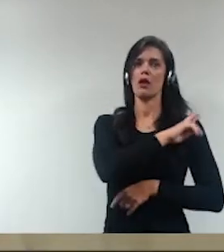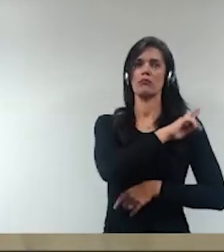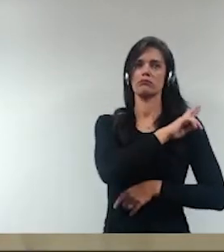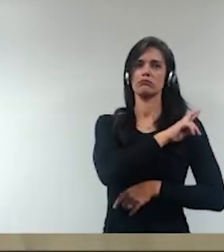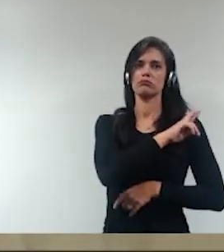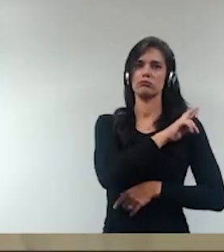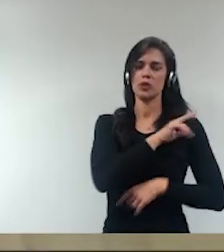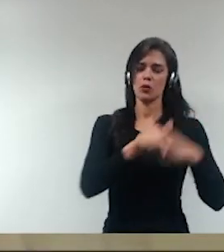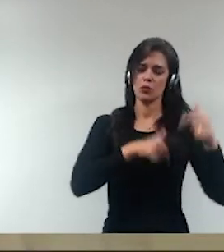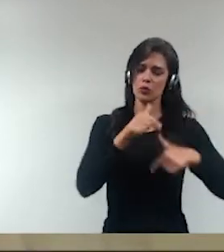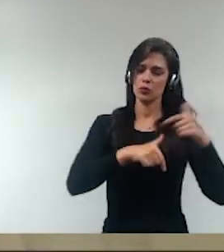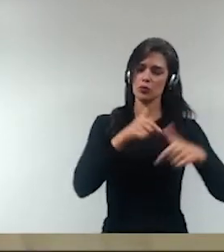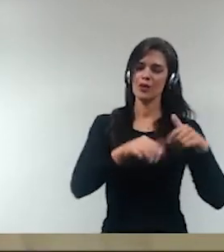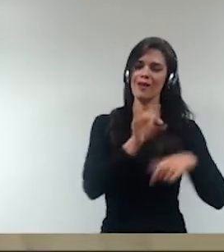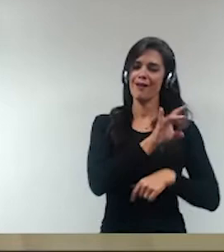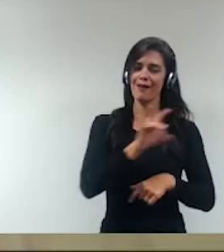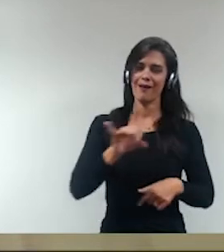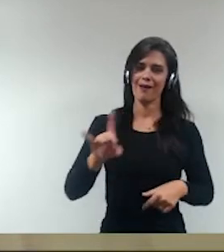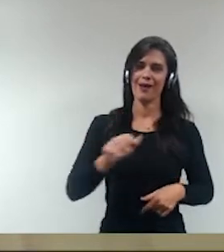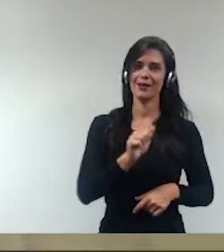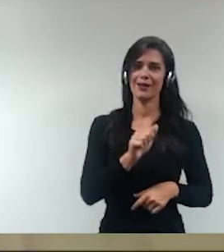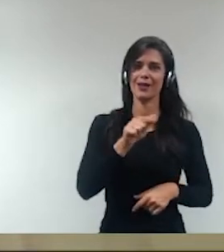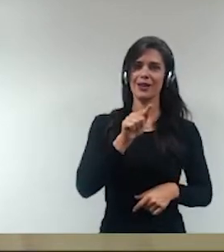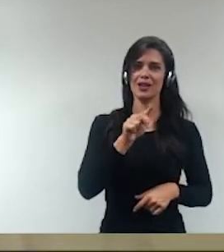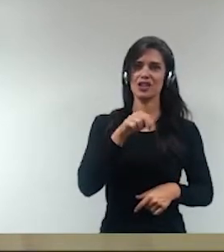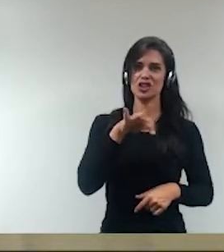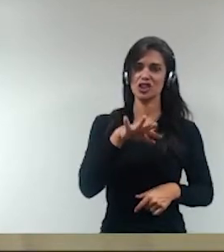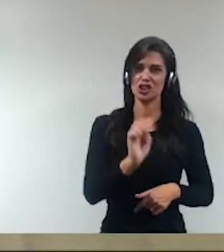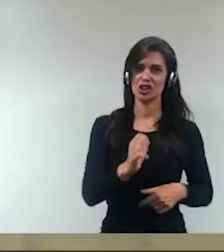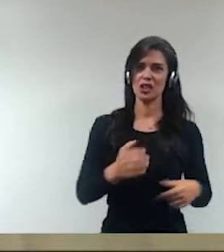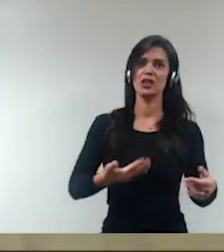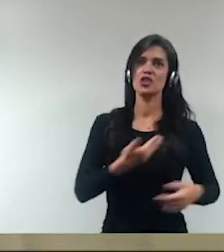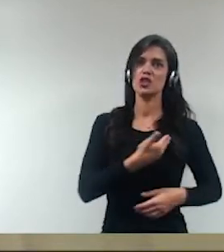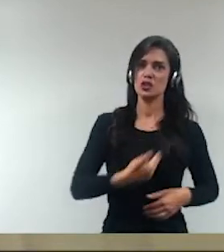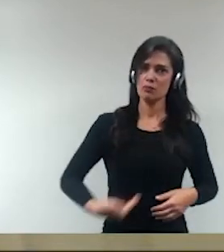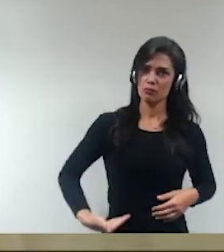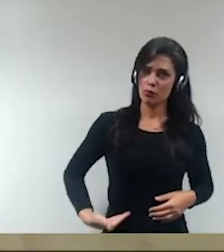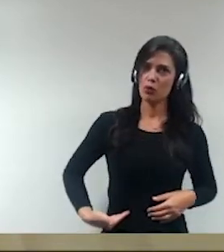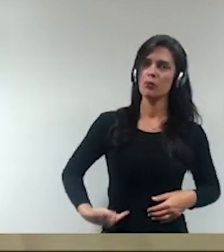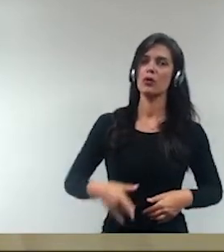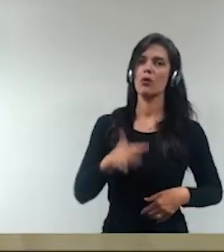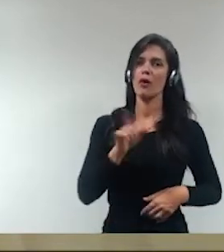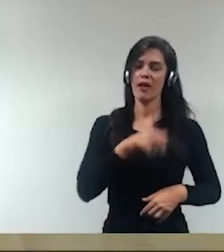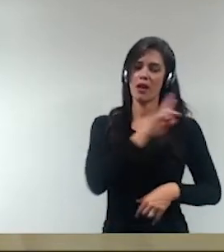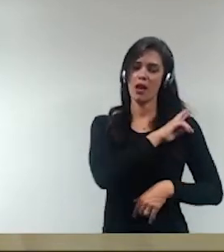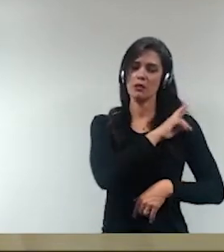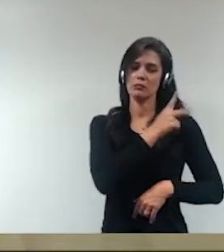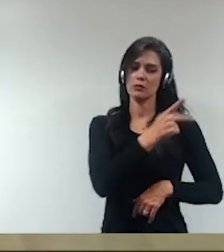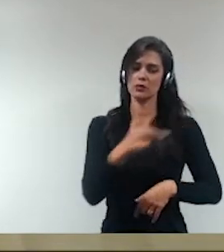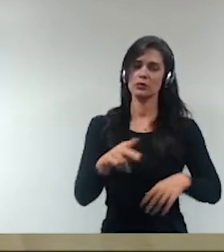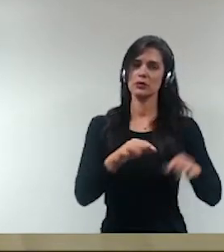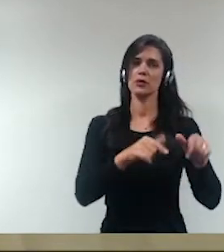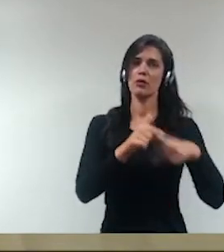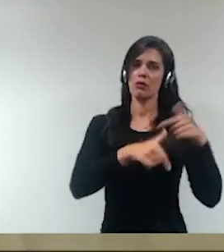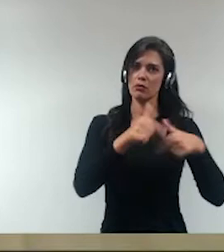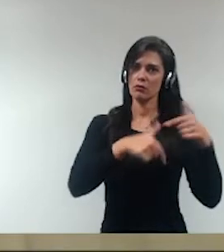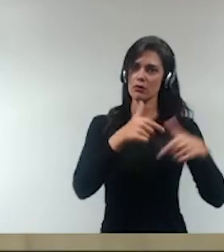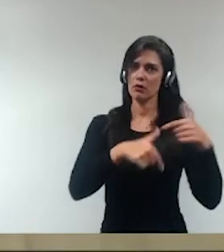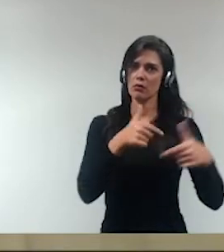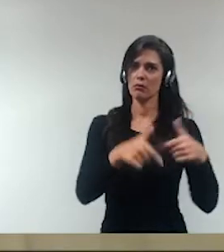é, todo agente público tem o dever de responder pelos atos praticados, responder não nesse